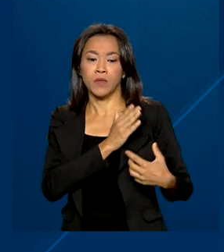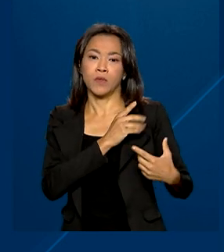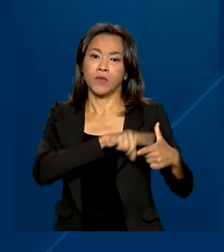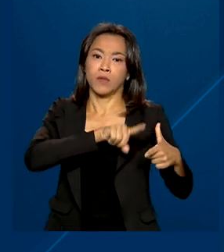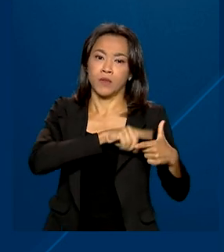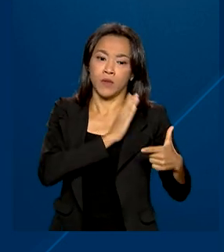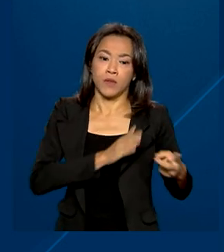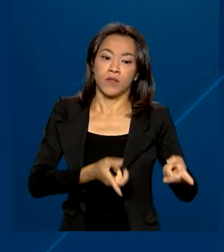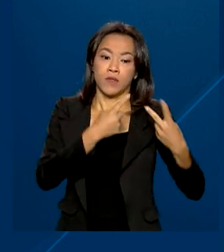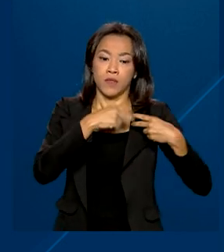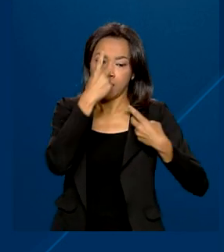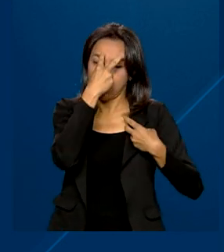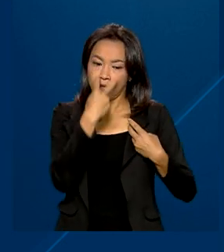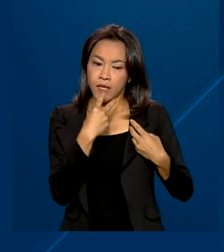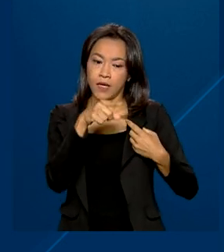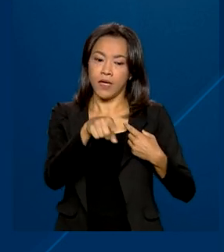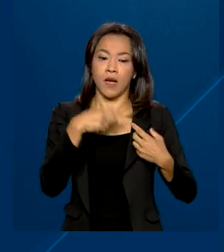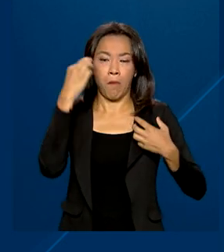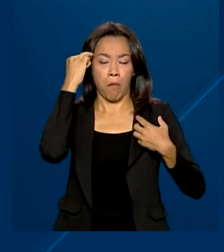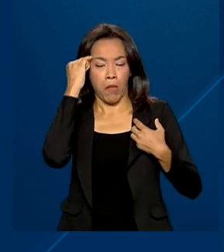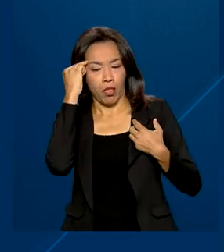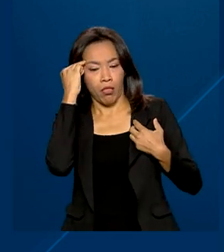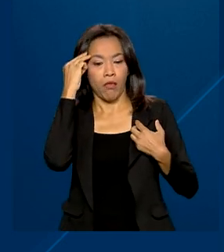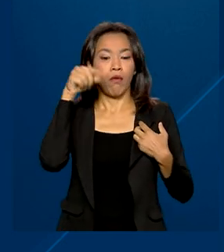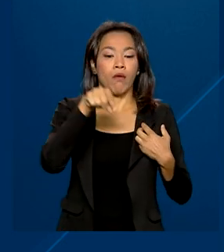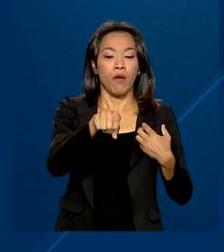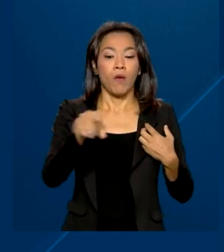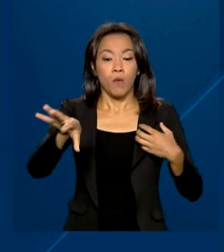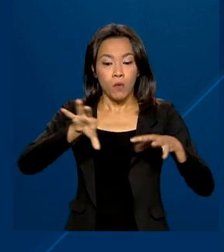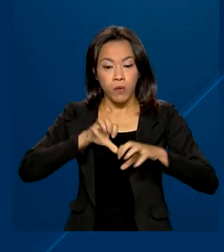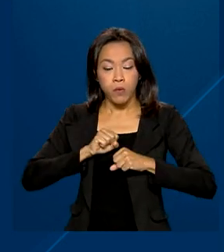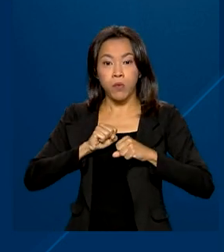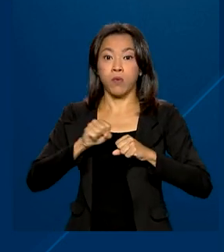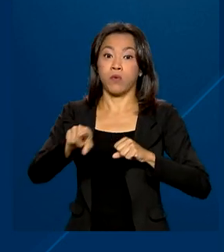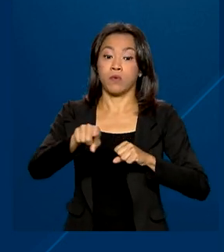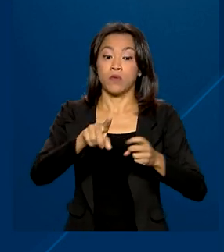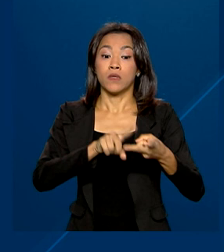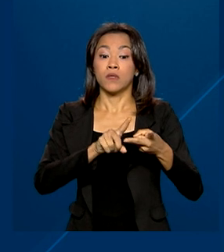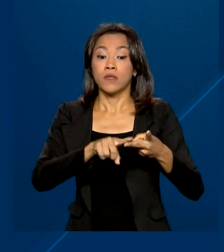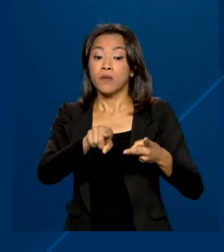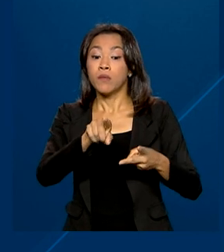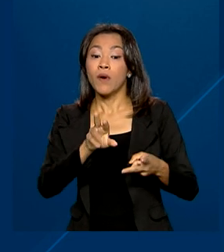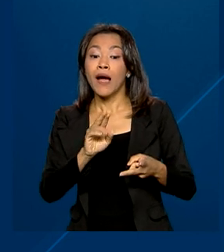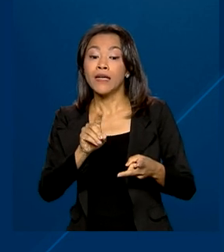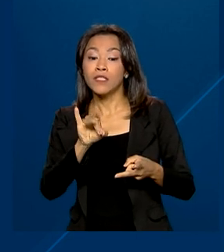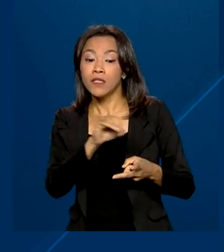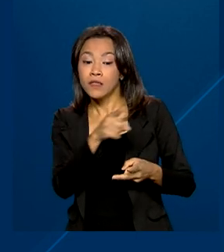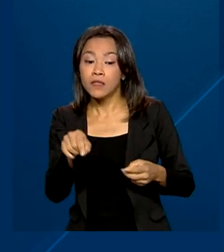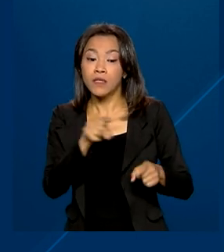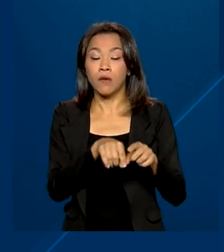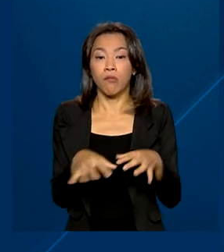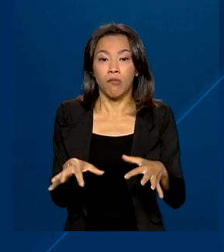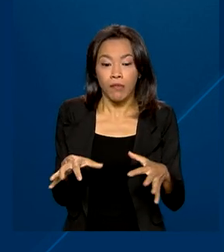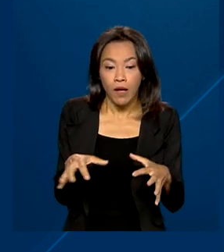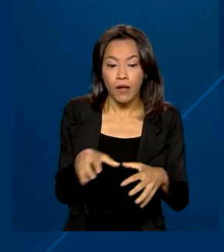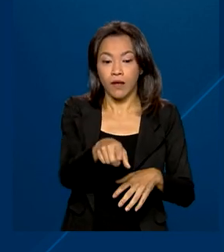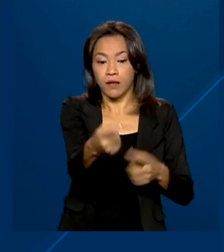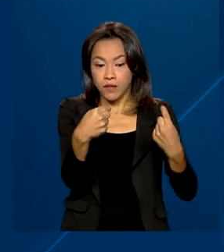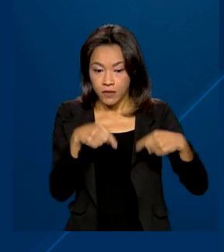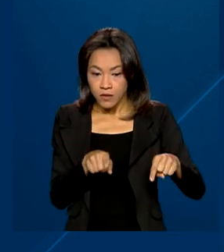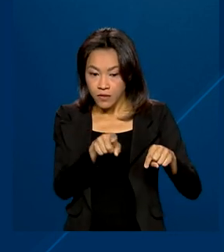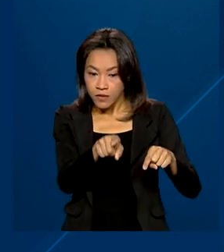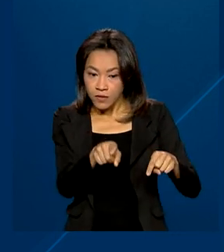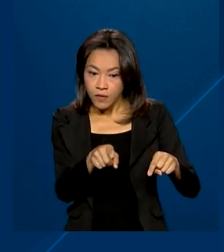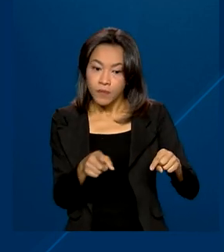cegueira, alienação mental, contaminação por radiação, doença de Parkinson, espondiloartrose enquilosante,